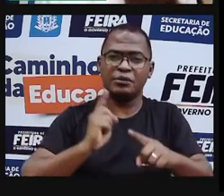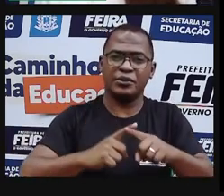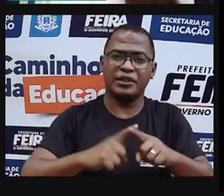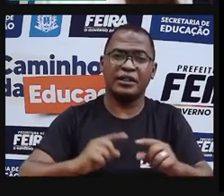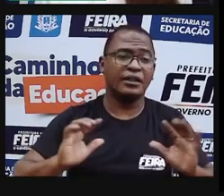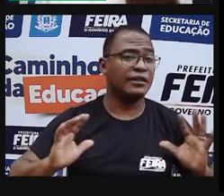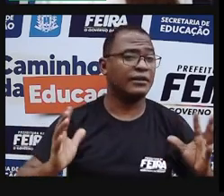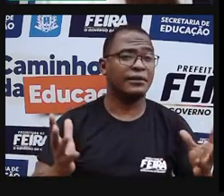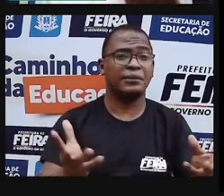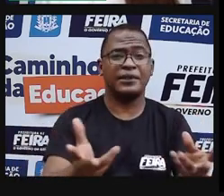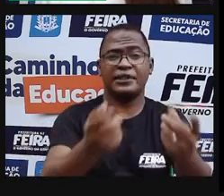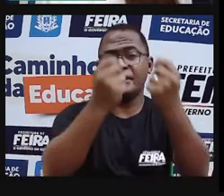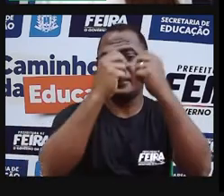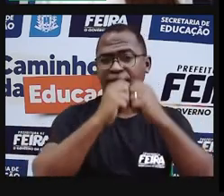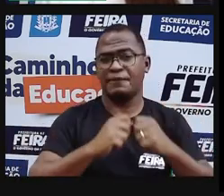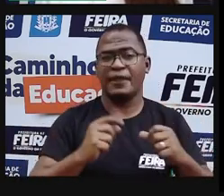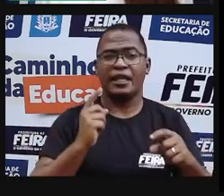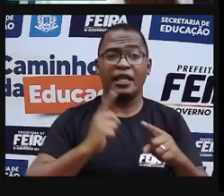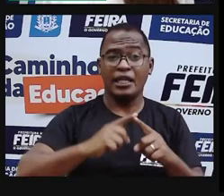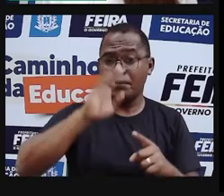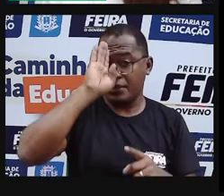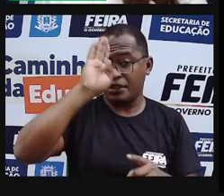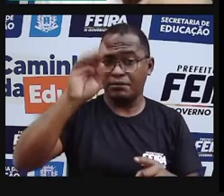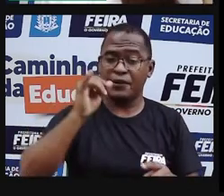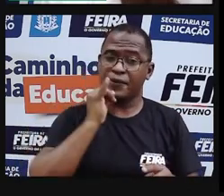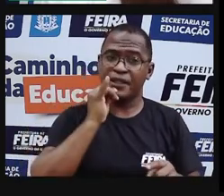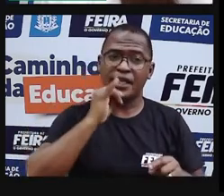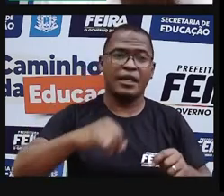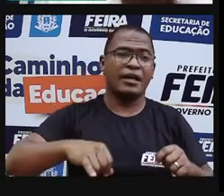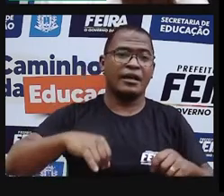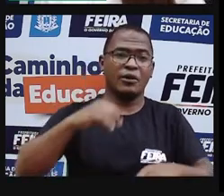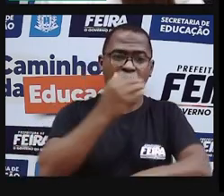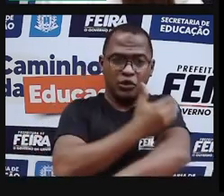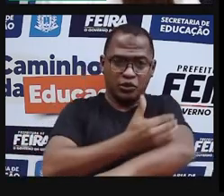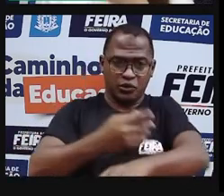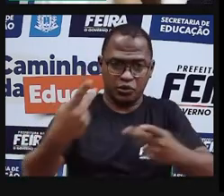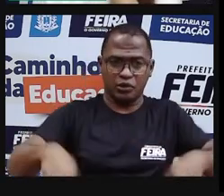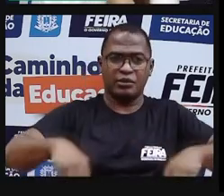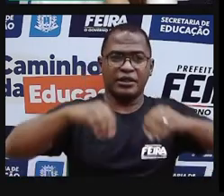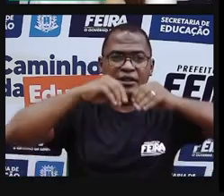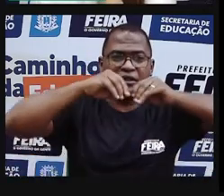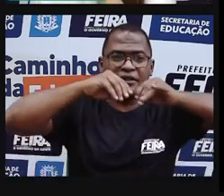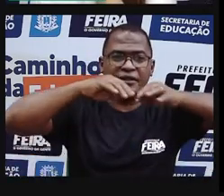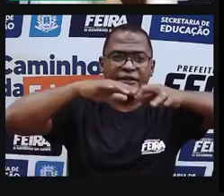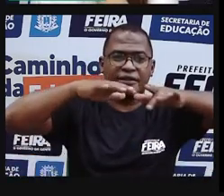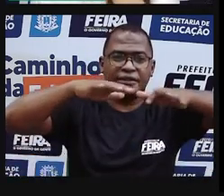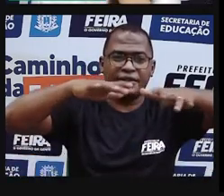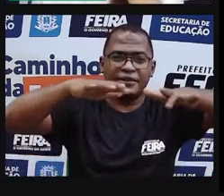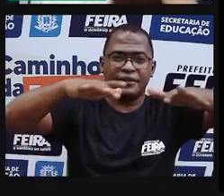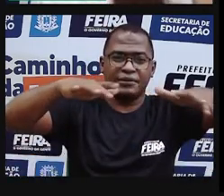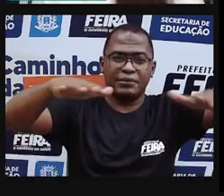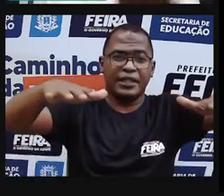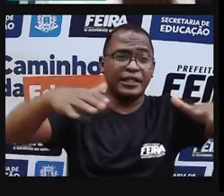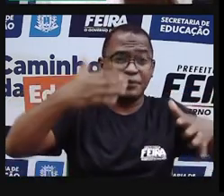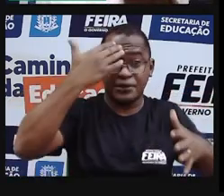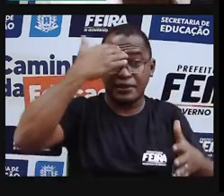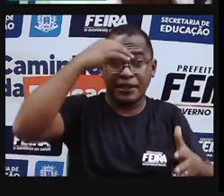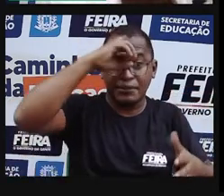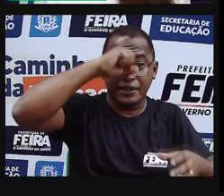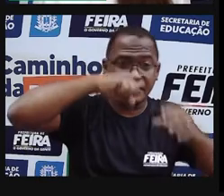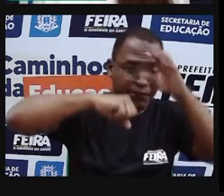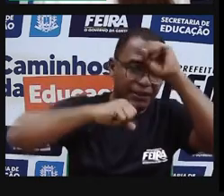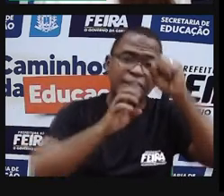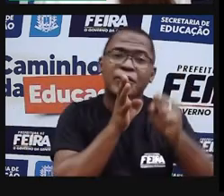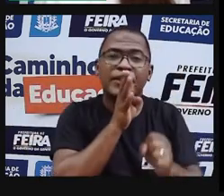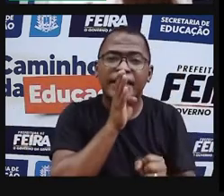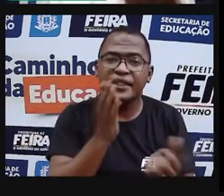além de difundir a nossa cultura, né? Além de espalhar a nossa cultura, além de propagar a